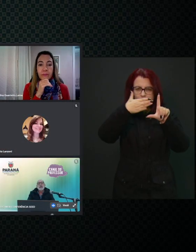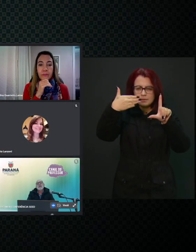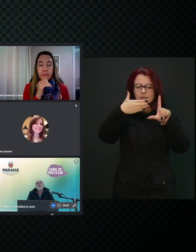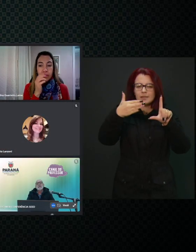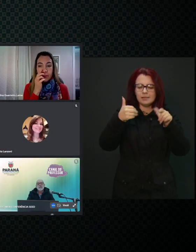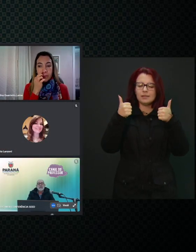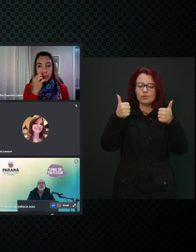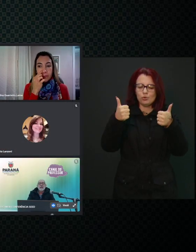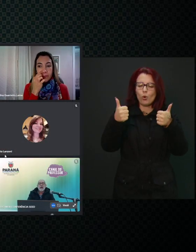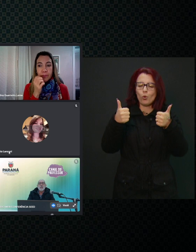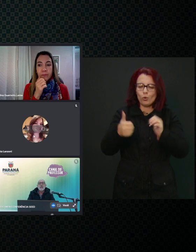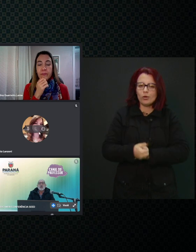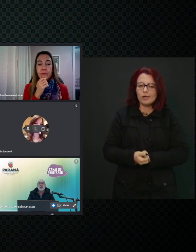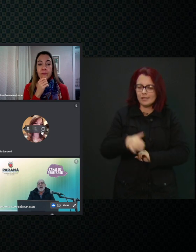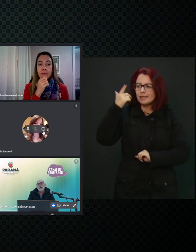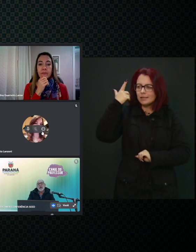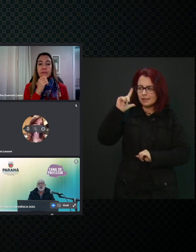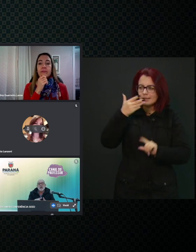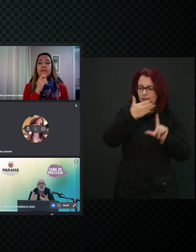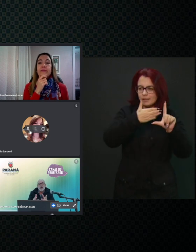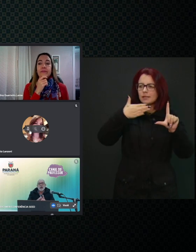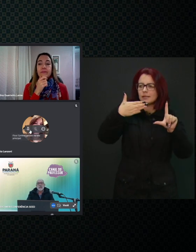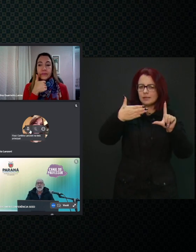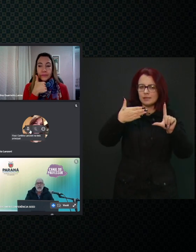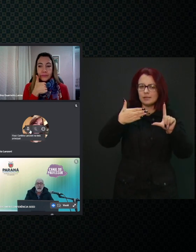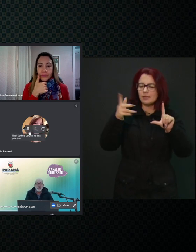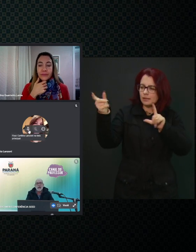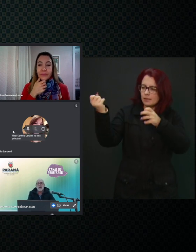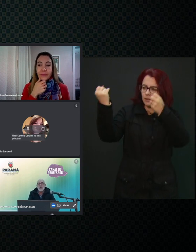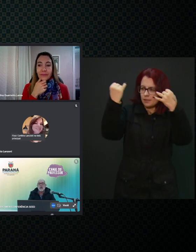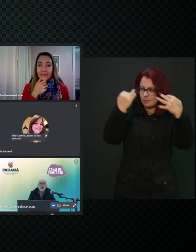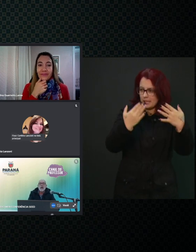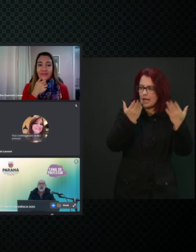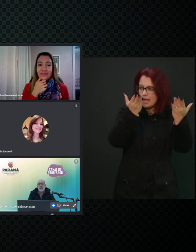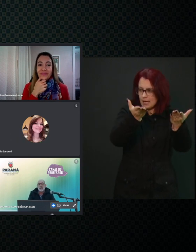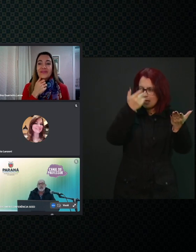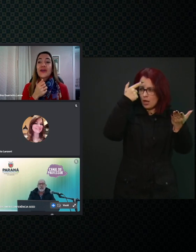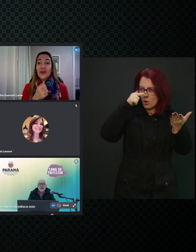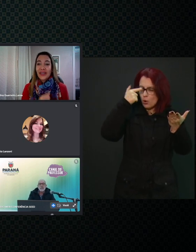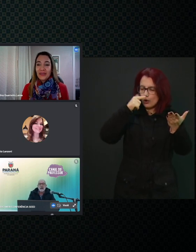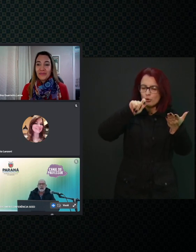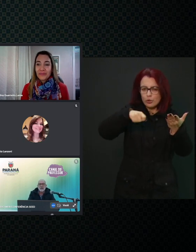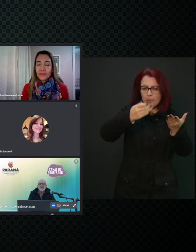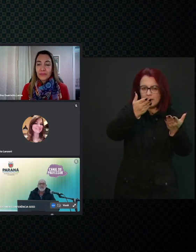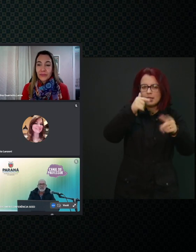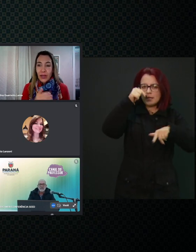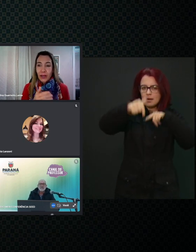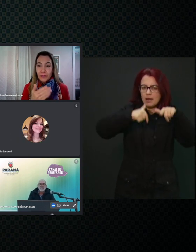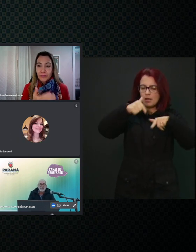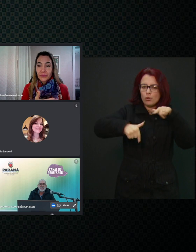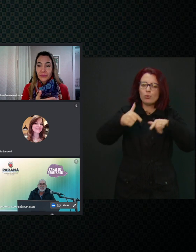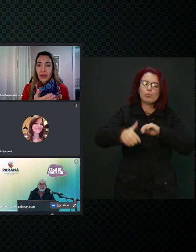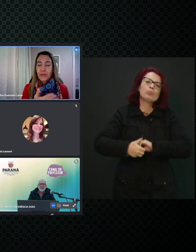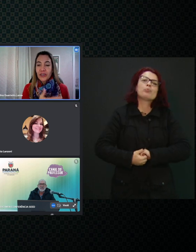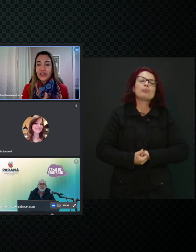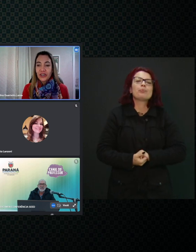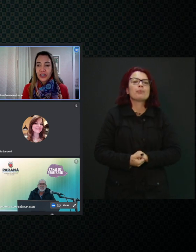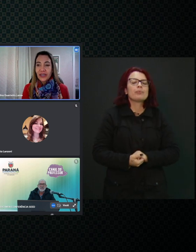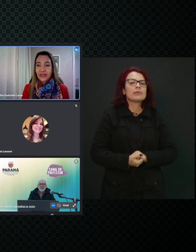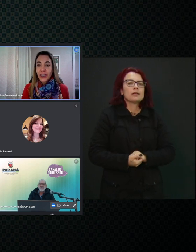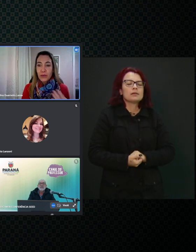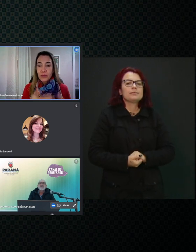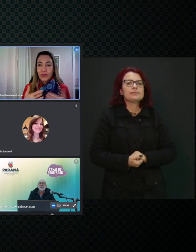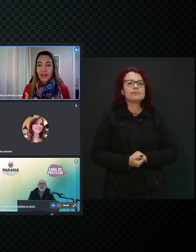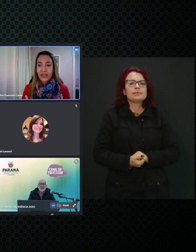Isso. Está compartilhado aí. Eu acho que você pode explicar, né, Carol? Aí, esse trabalho... A partir